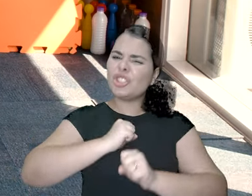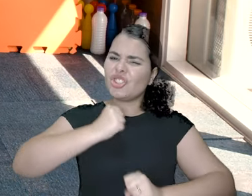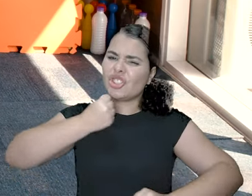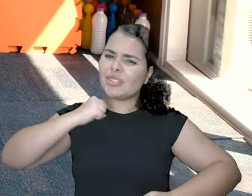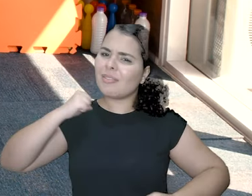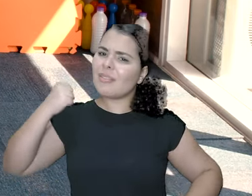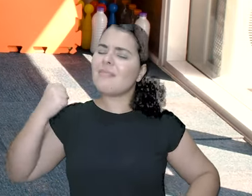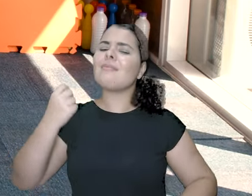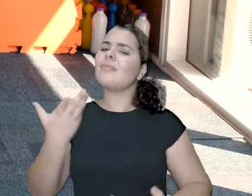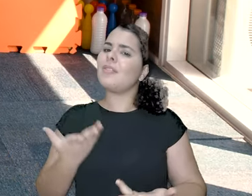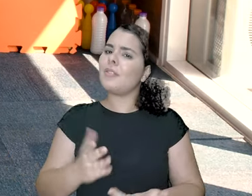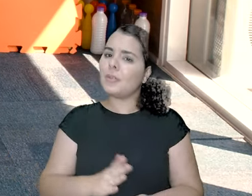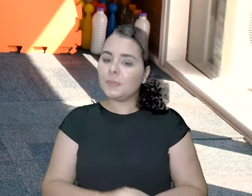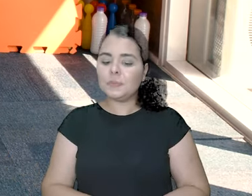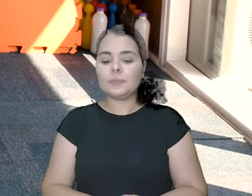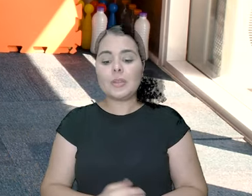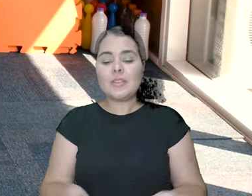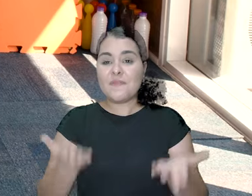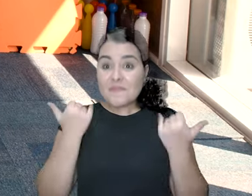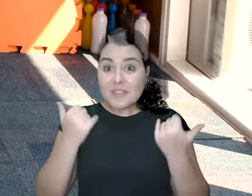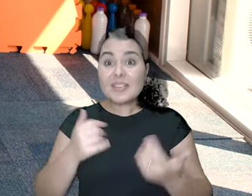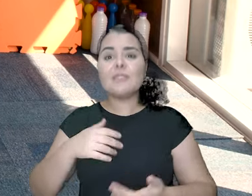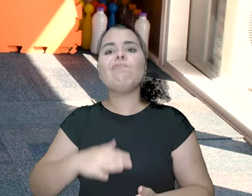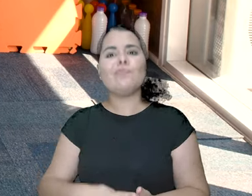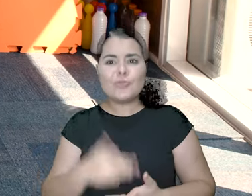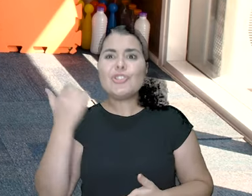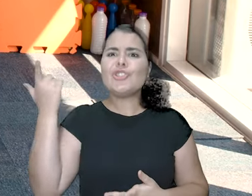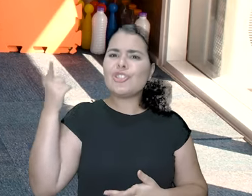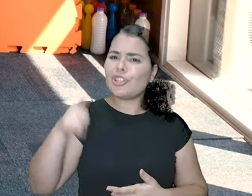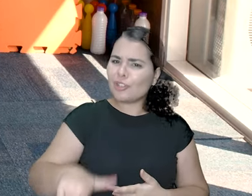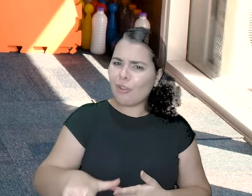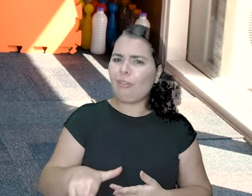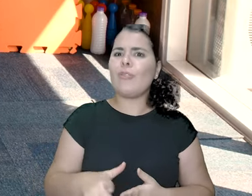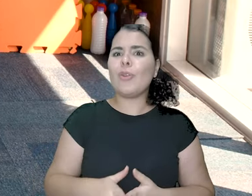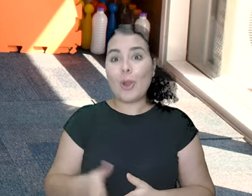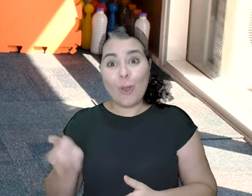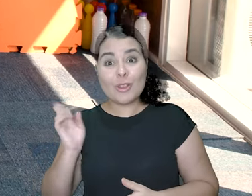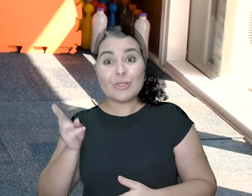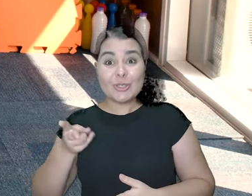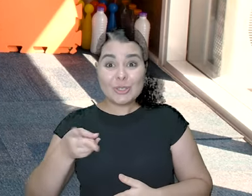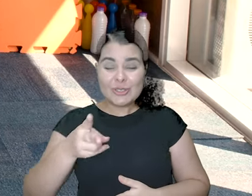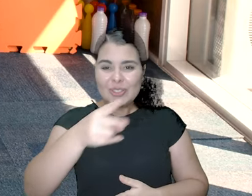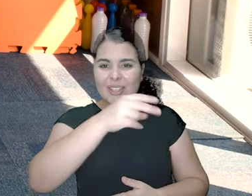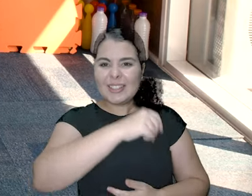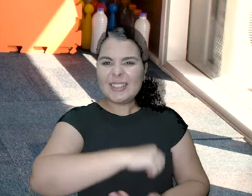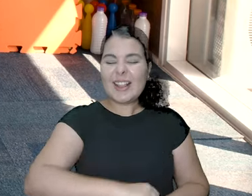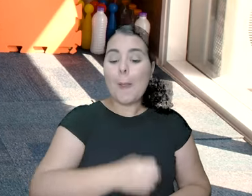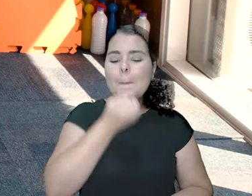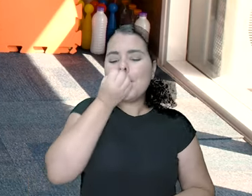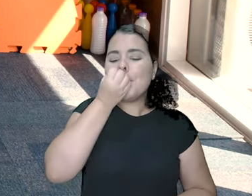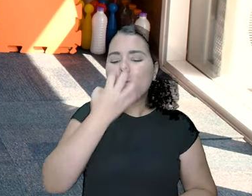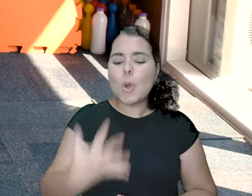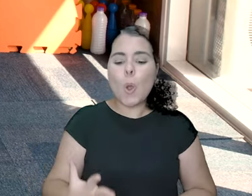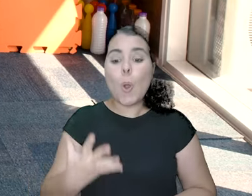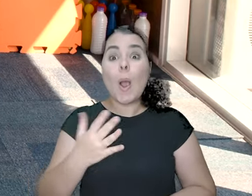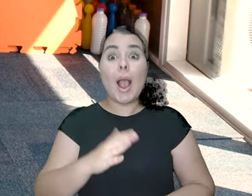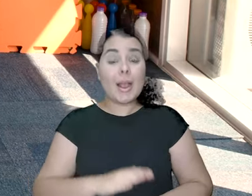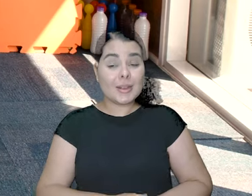Bora! Bora! E vai! De novo! E sobe!